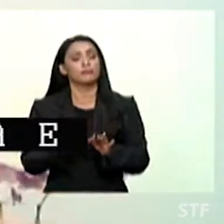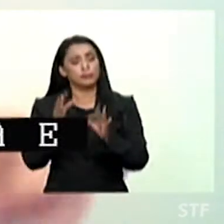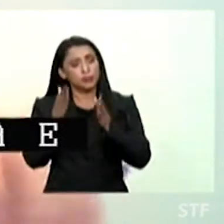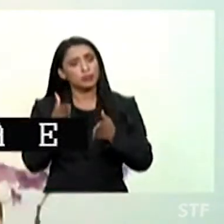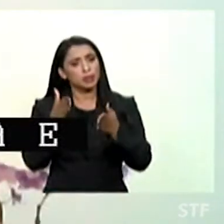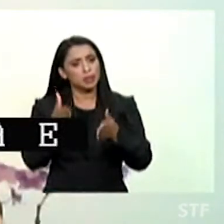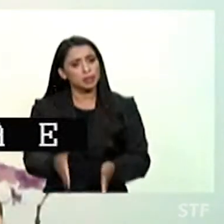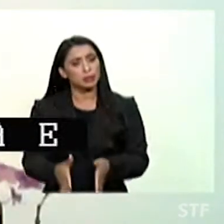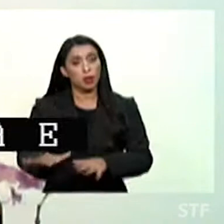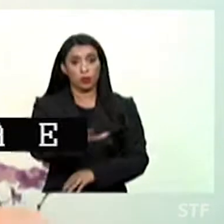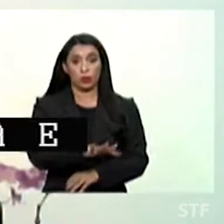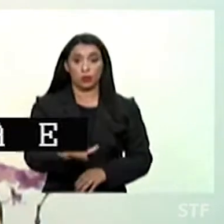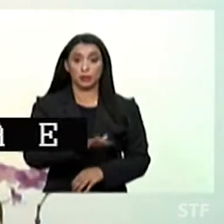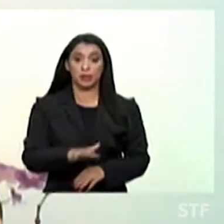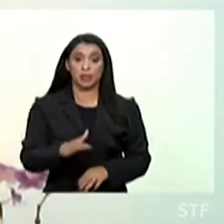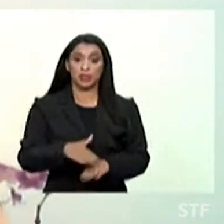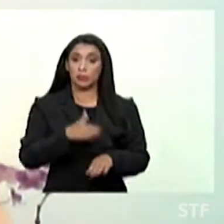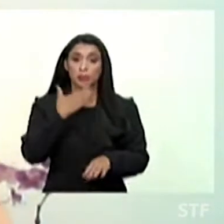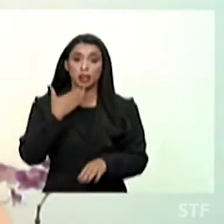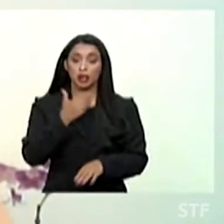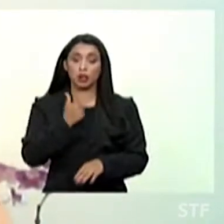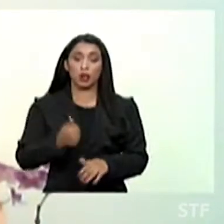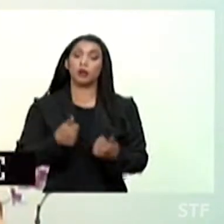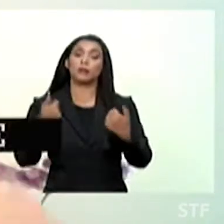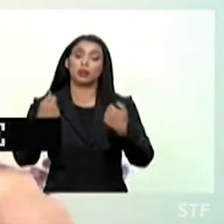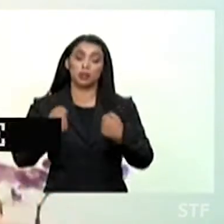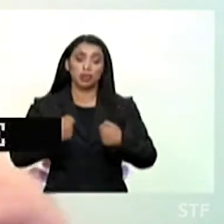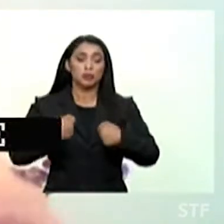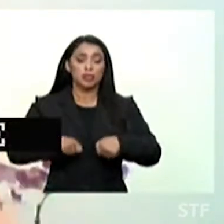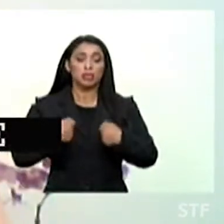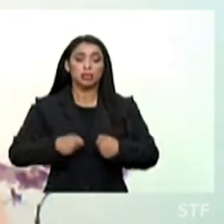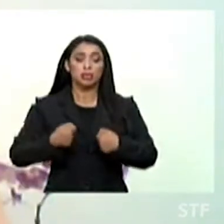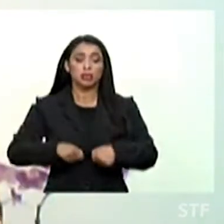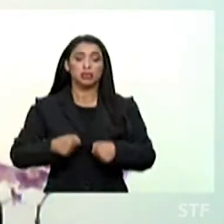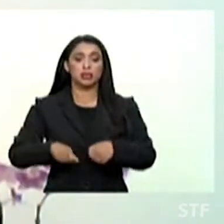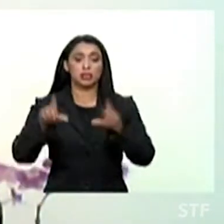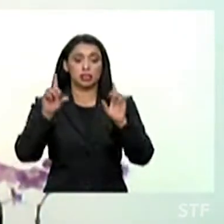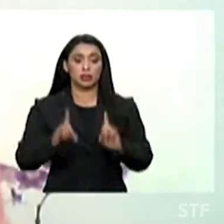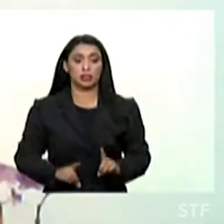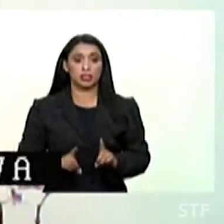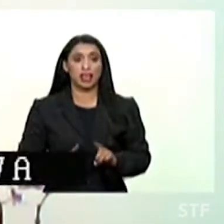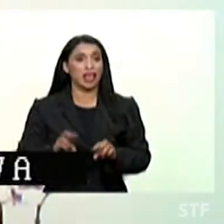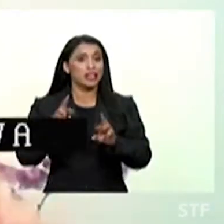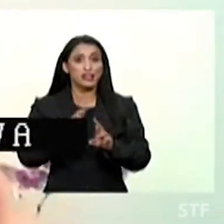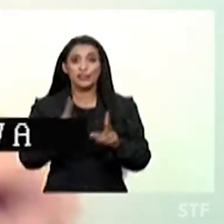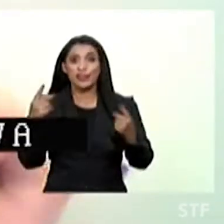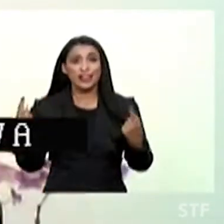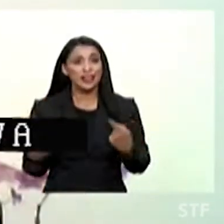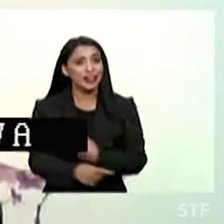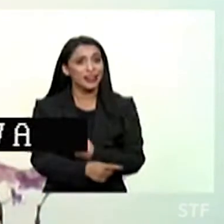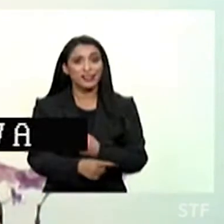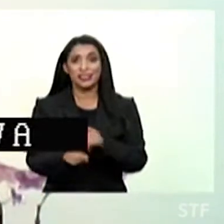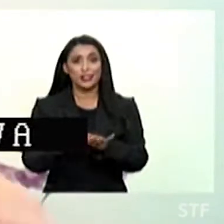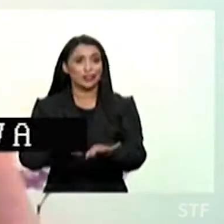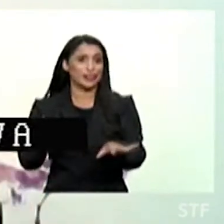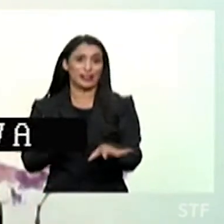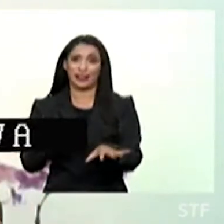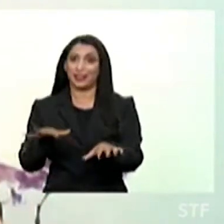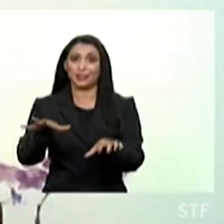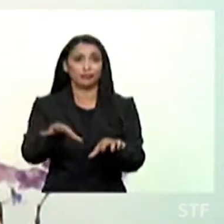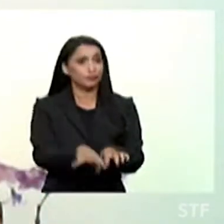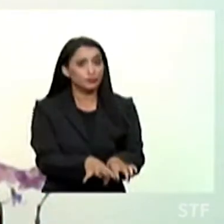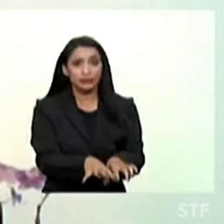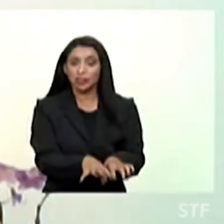que melhor corresponde às suas necessidades e preferências. É o conceito oposto à segregação, que ocorre quando a educação de estudantes com